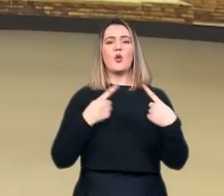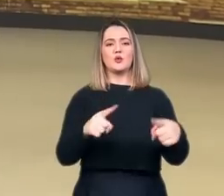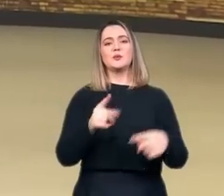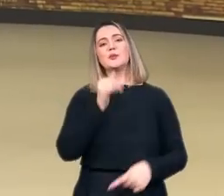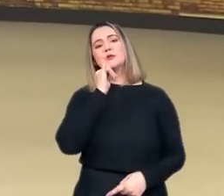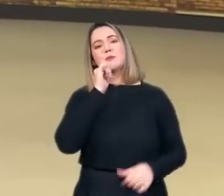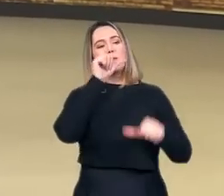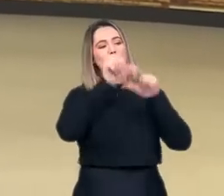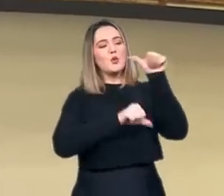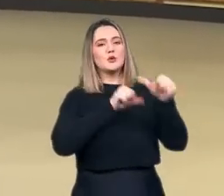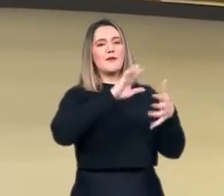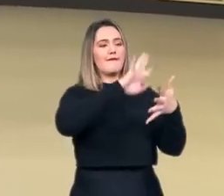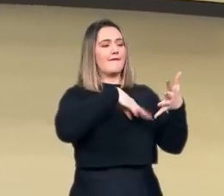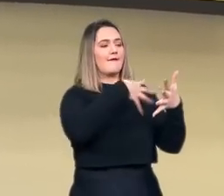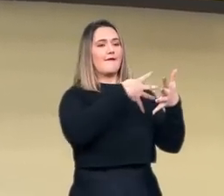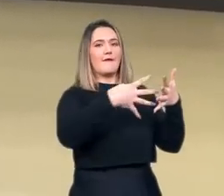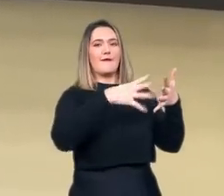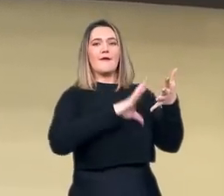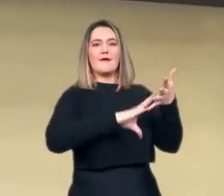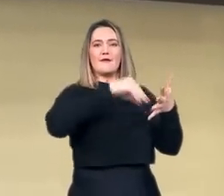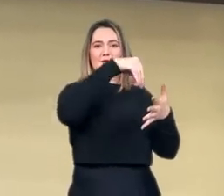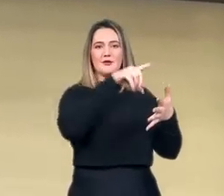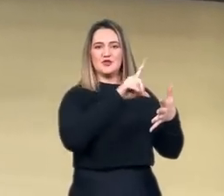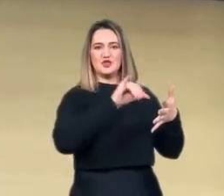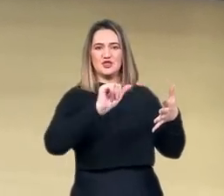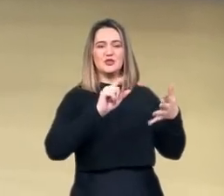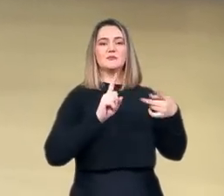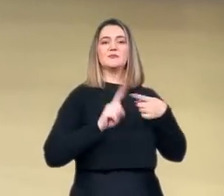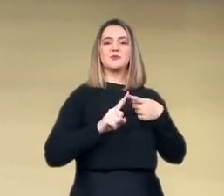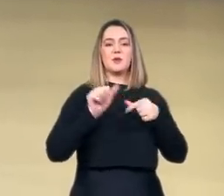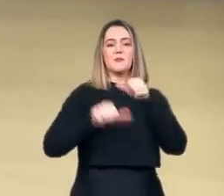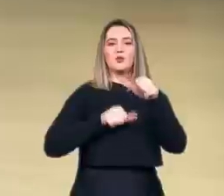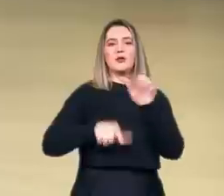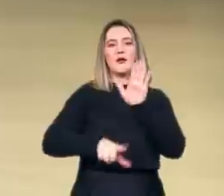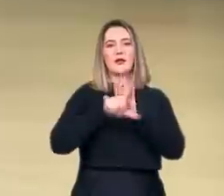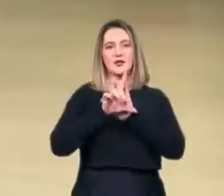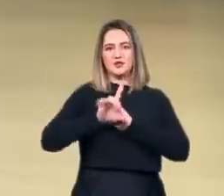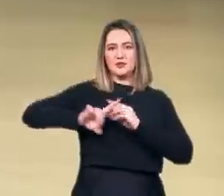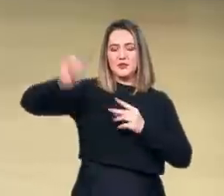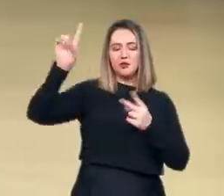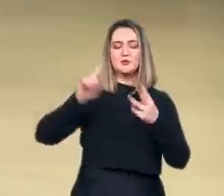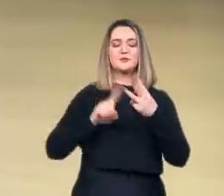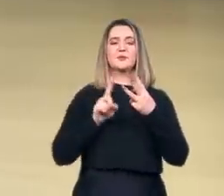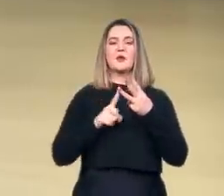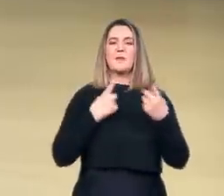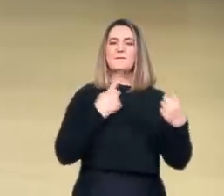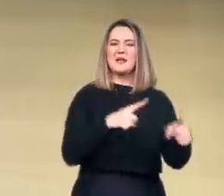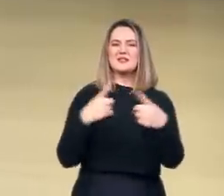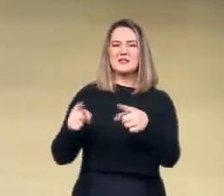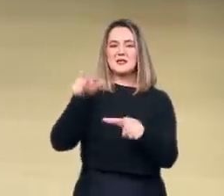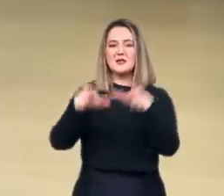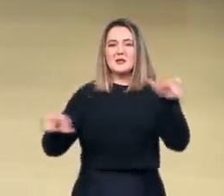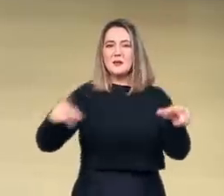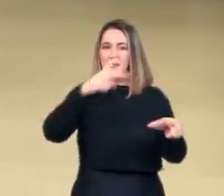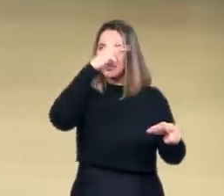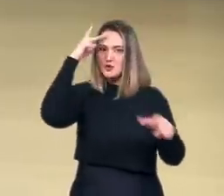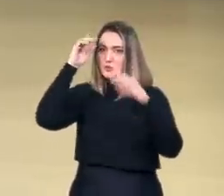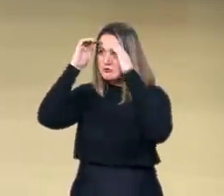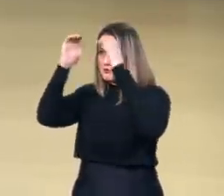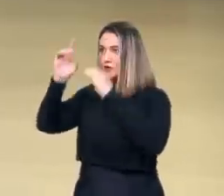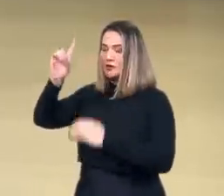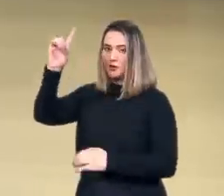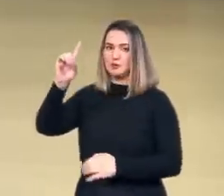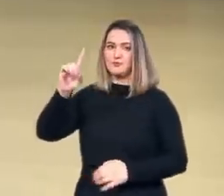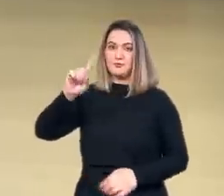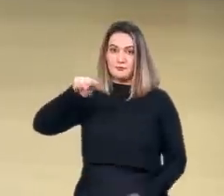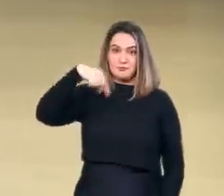cristianismo, como por exemplo mudar os calendários, mudar a lei de Deus, perseguir os santos do Altíssimo. Eu vou discutir